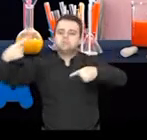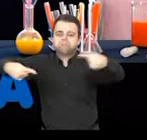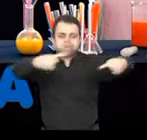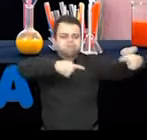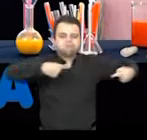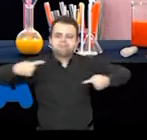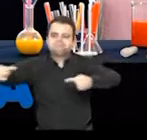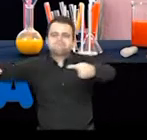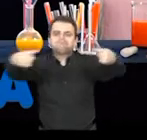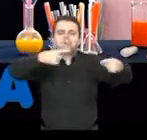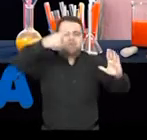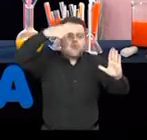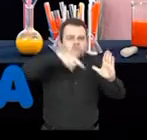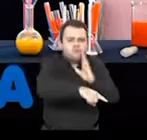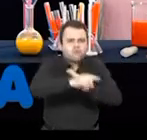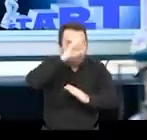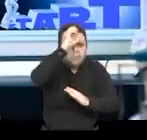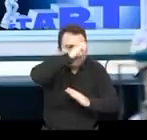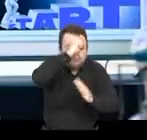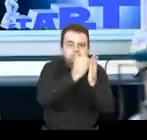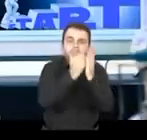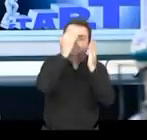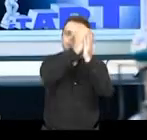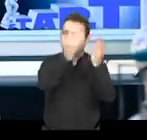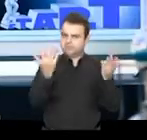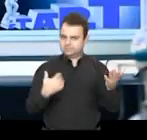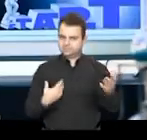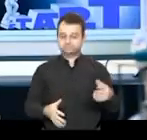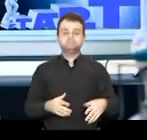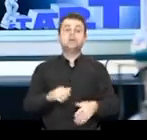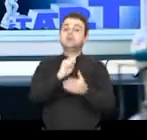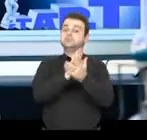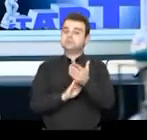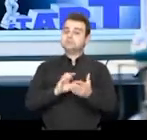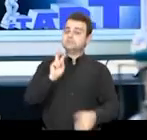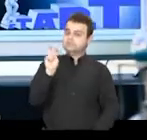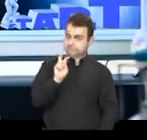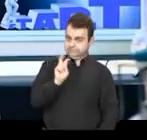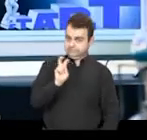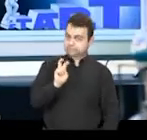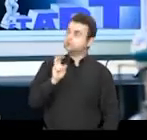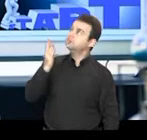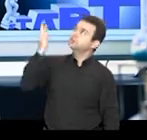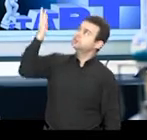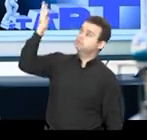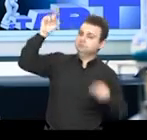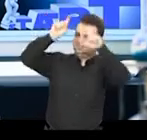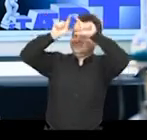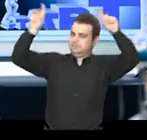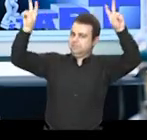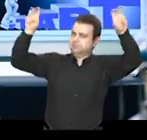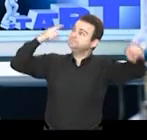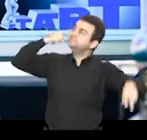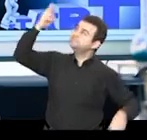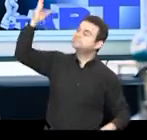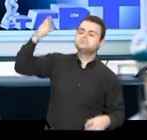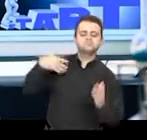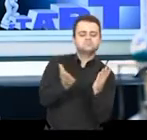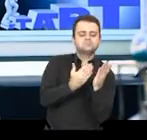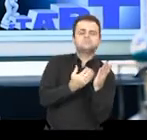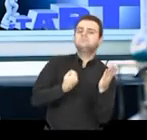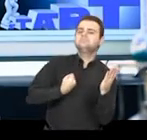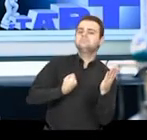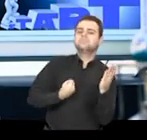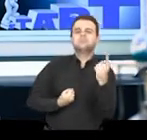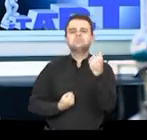discussões que precisam ser aprofundadas. A atividade 5 fala sobre o nosso impacto no mundo e está na